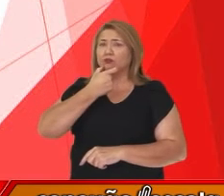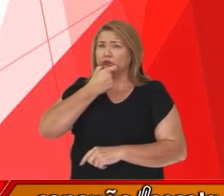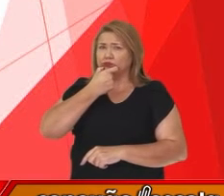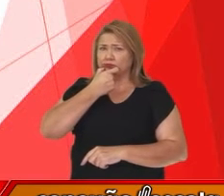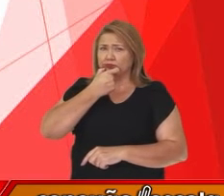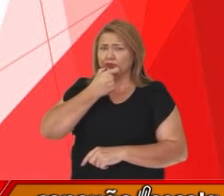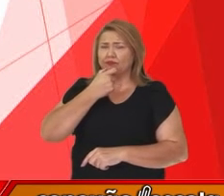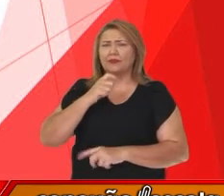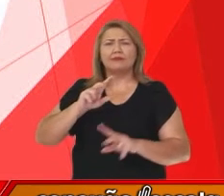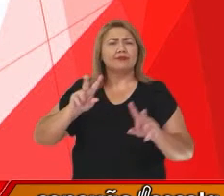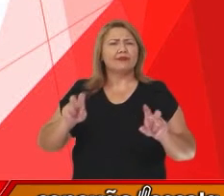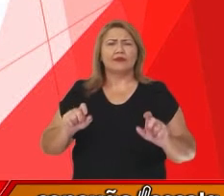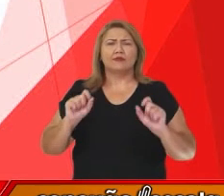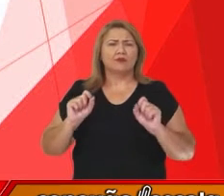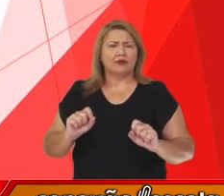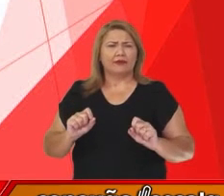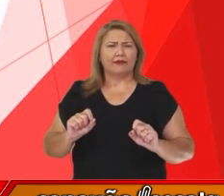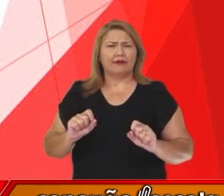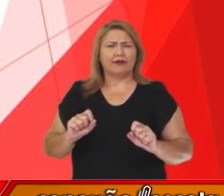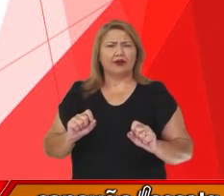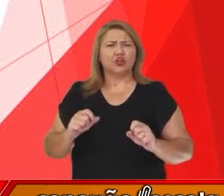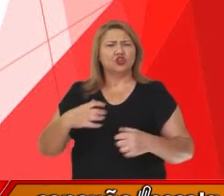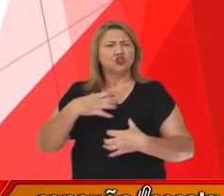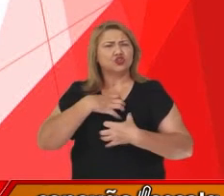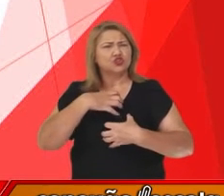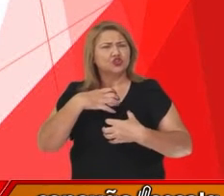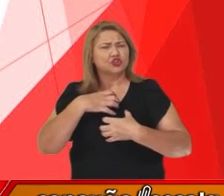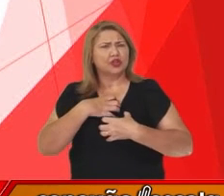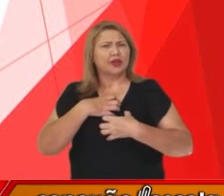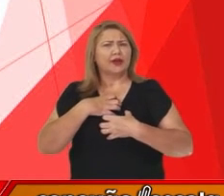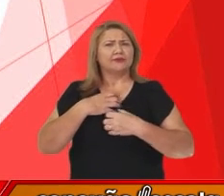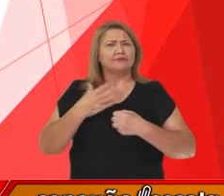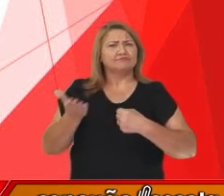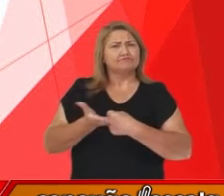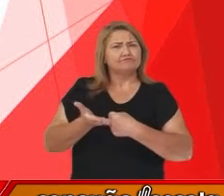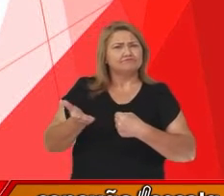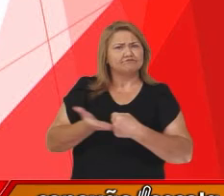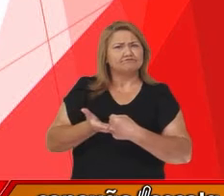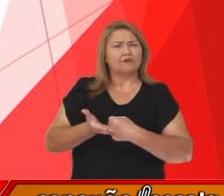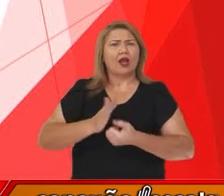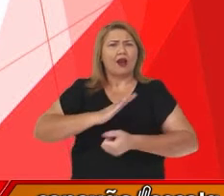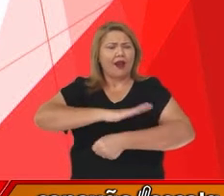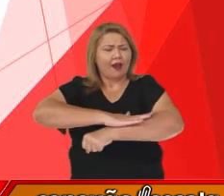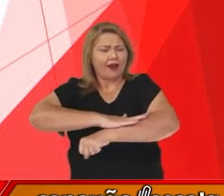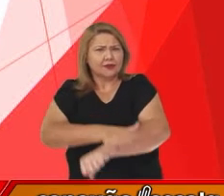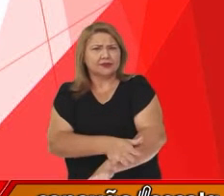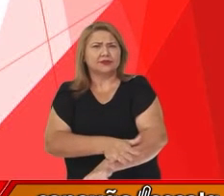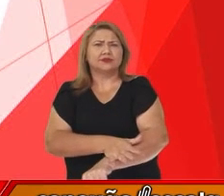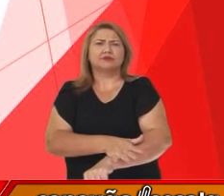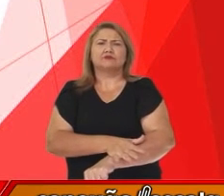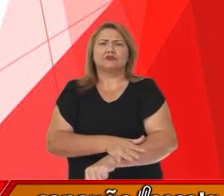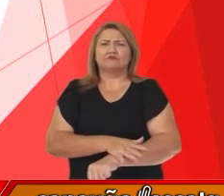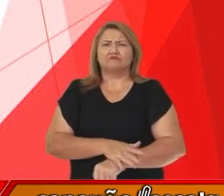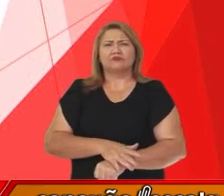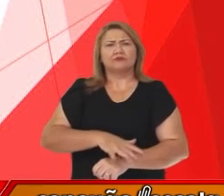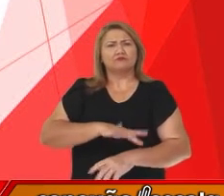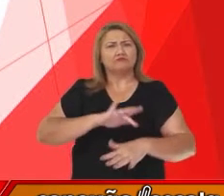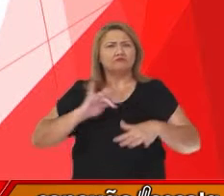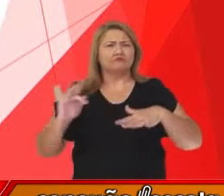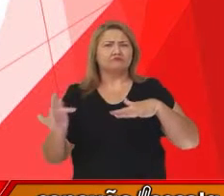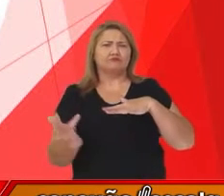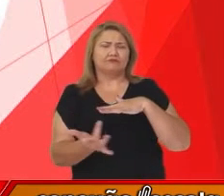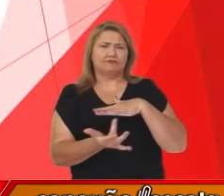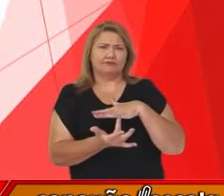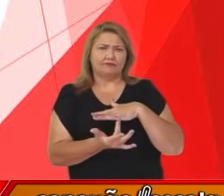tema, formas contemporâneas de racismo e intolerância nas redes sociais. Então, essa